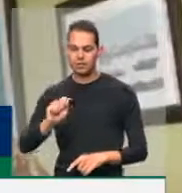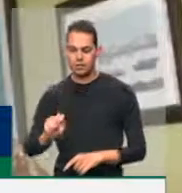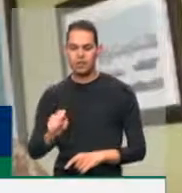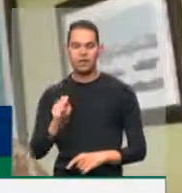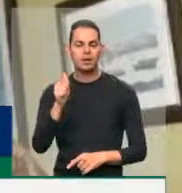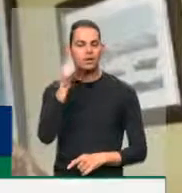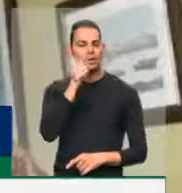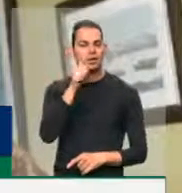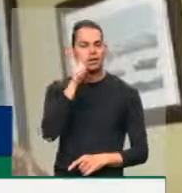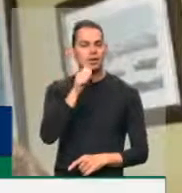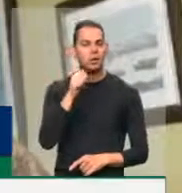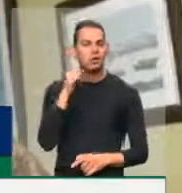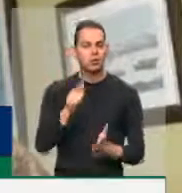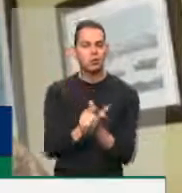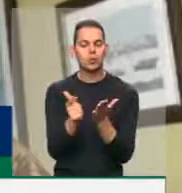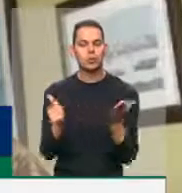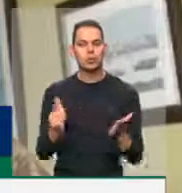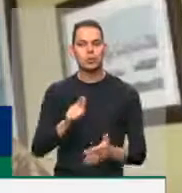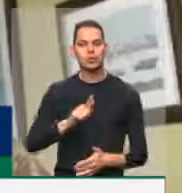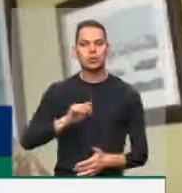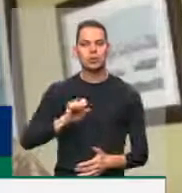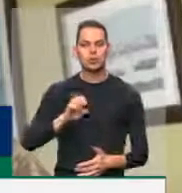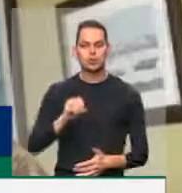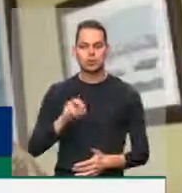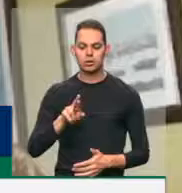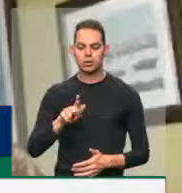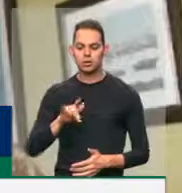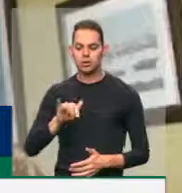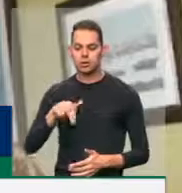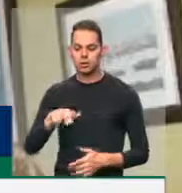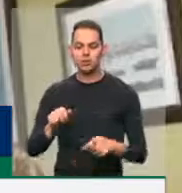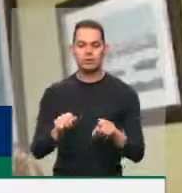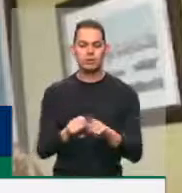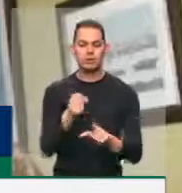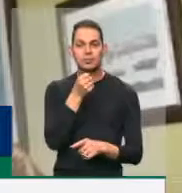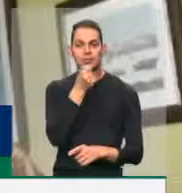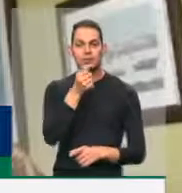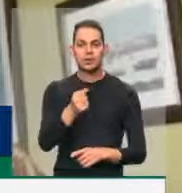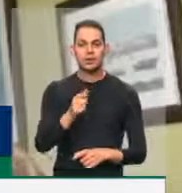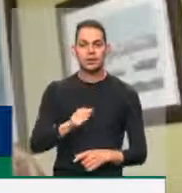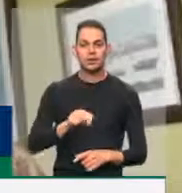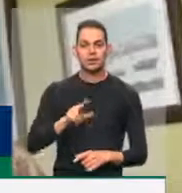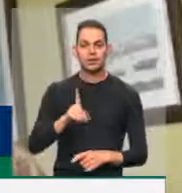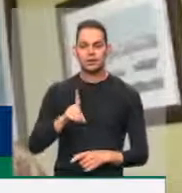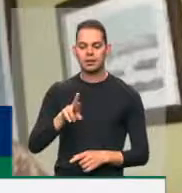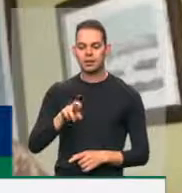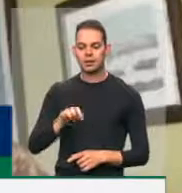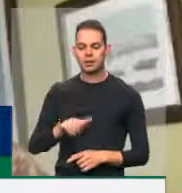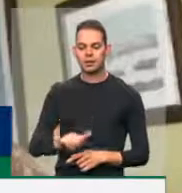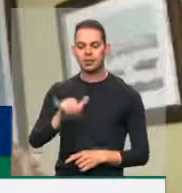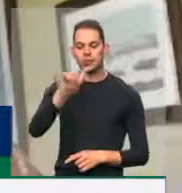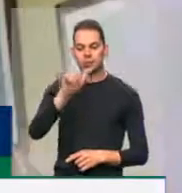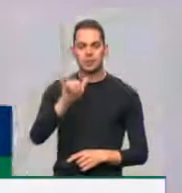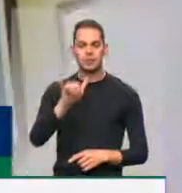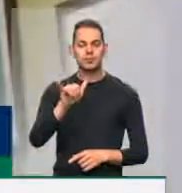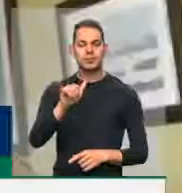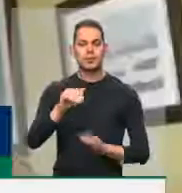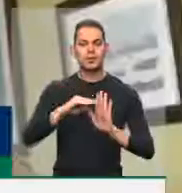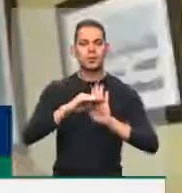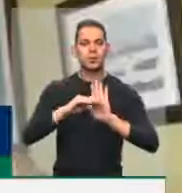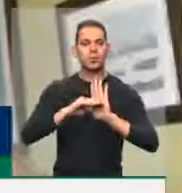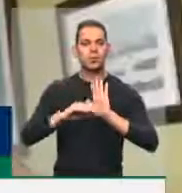Georgina Maiar, o apresentador Aldri Anunciação, que é dirigido este programa pela